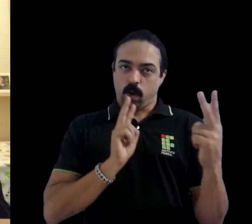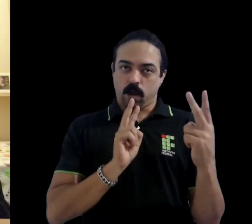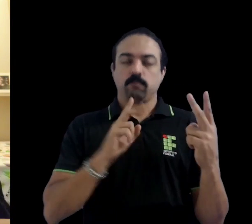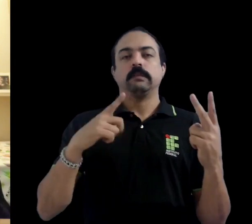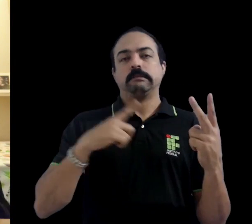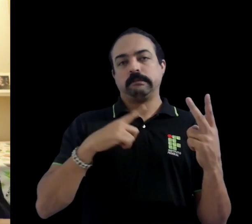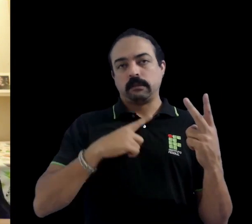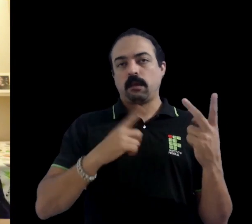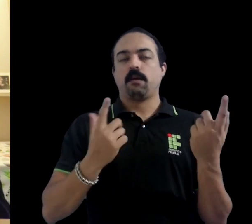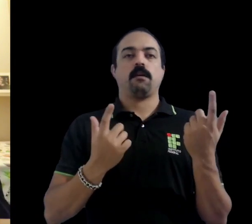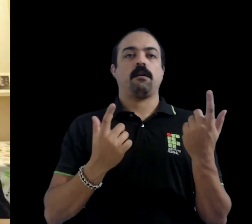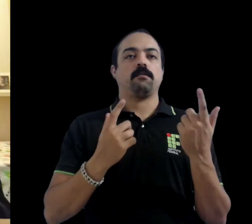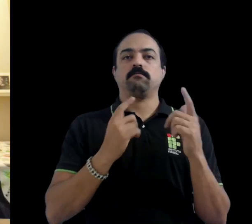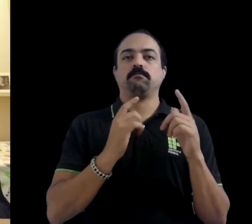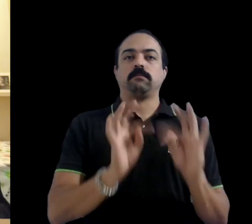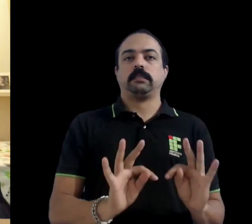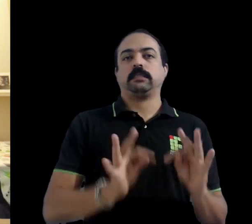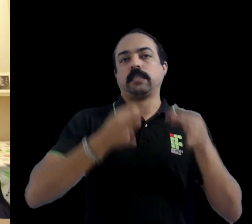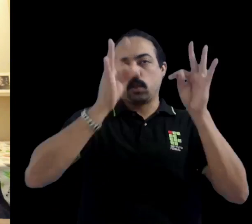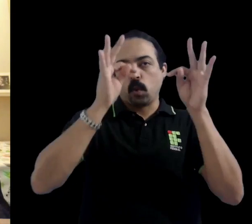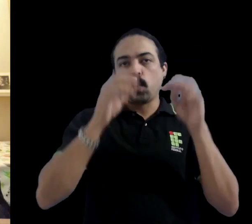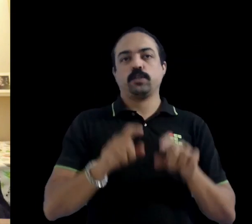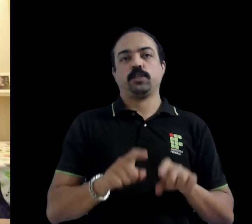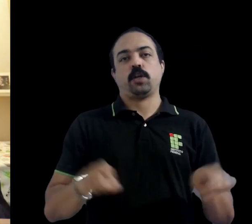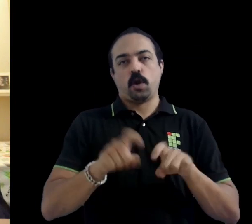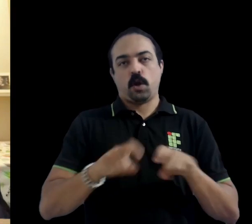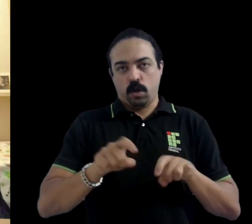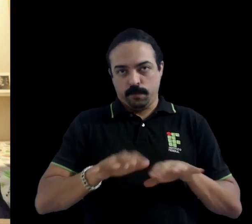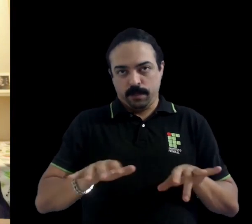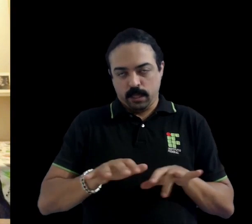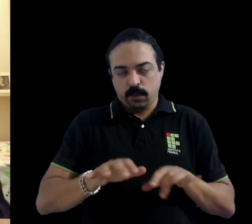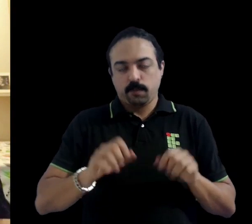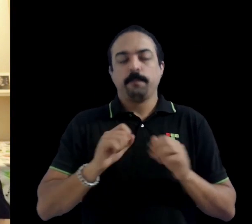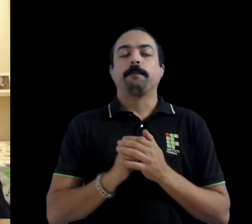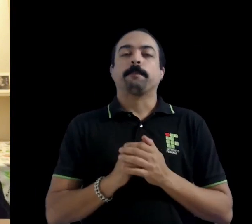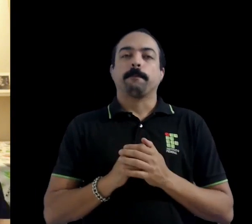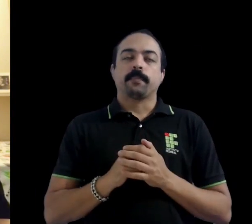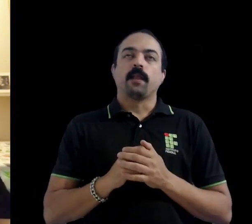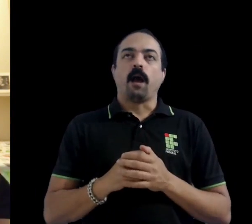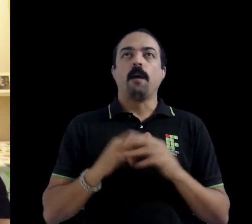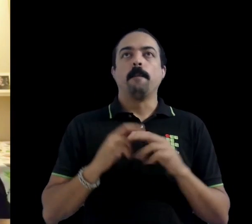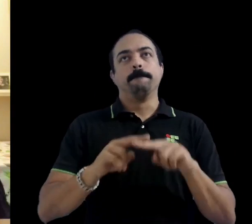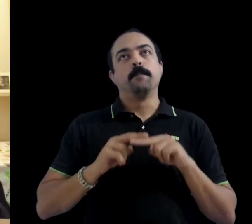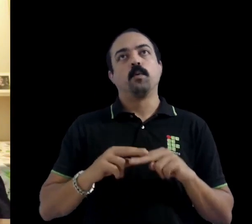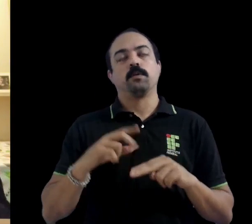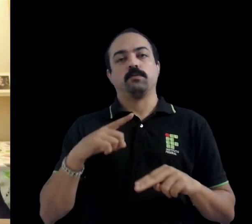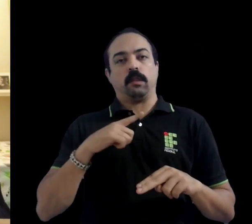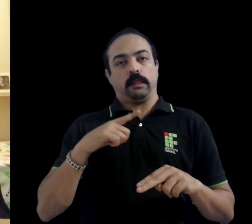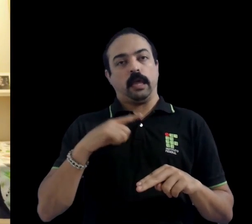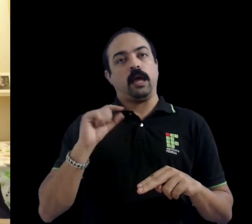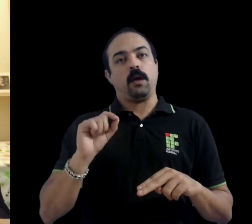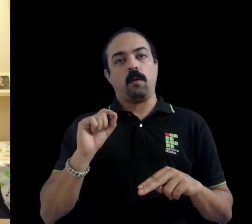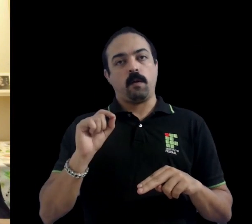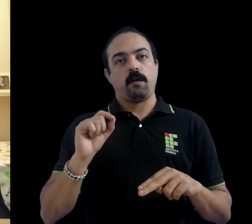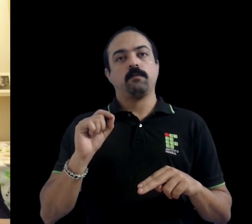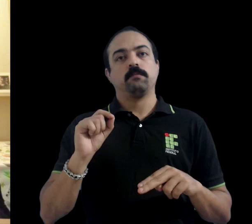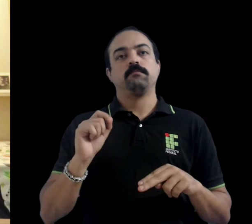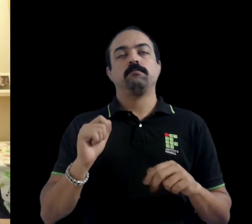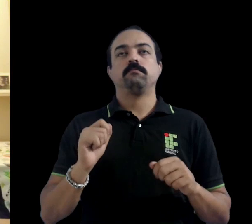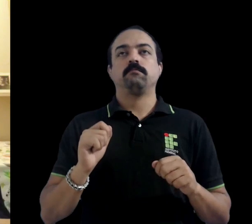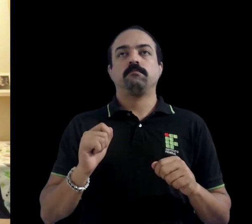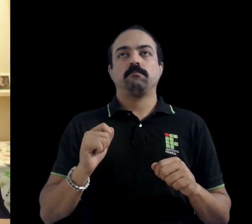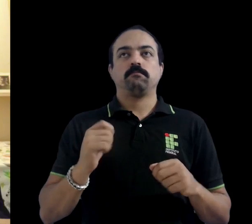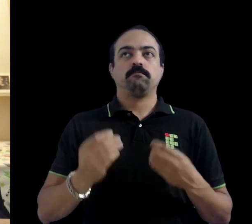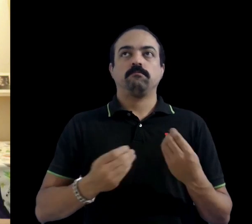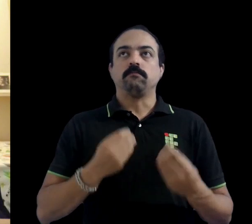através de ferramentas em computador. E desde então a gente vem tendo essas